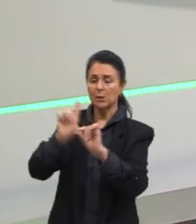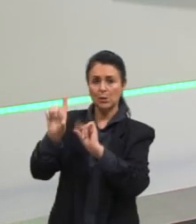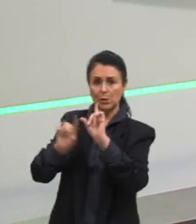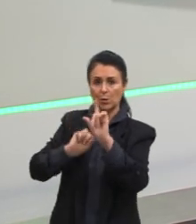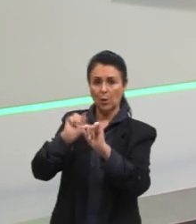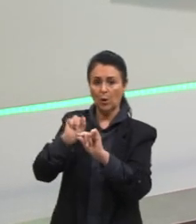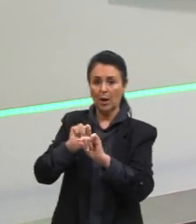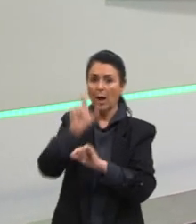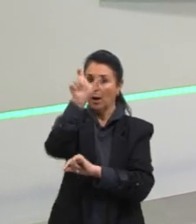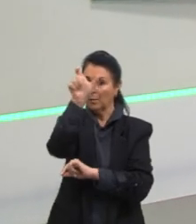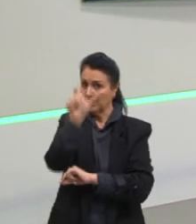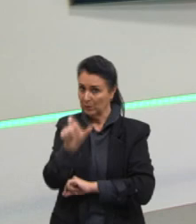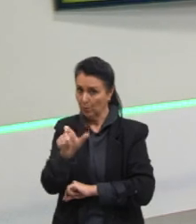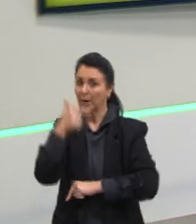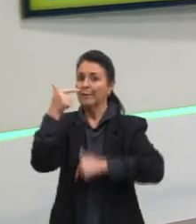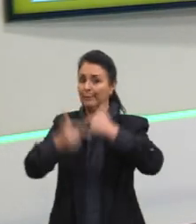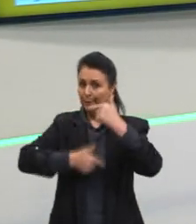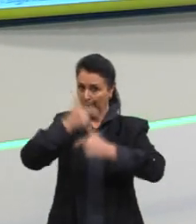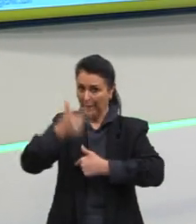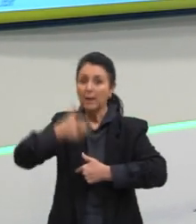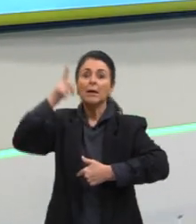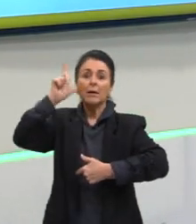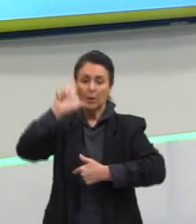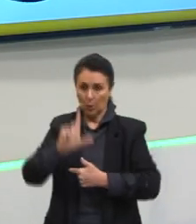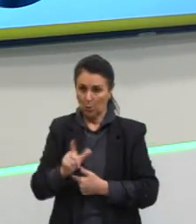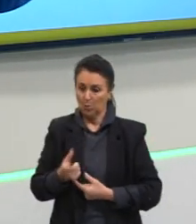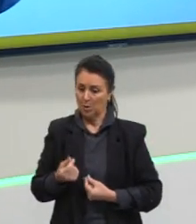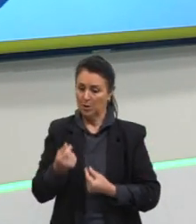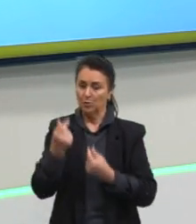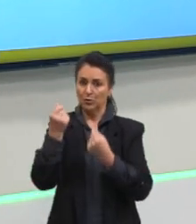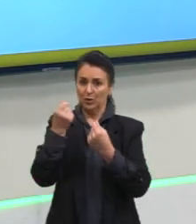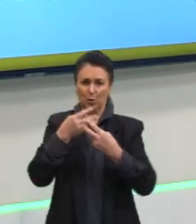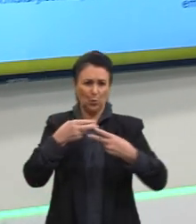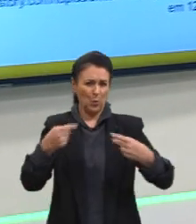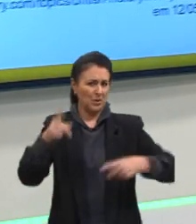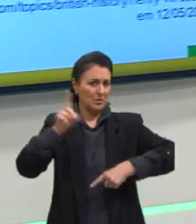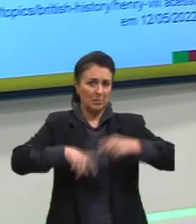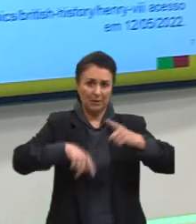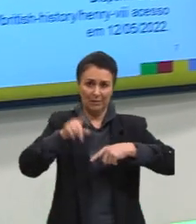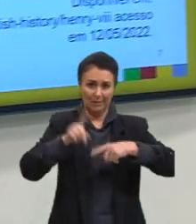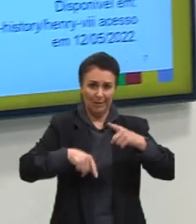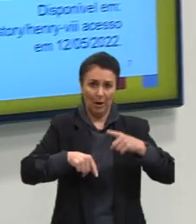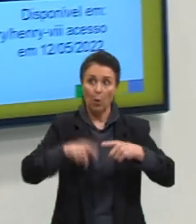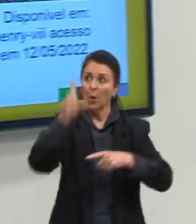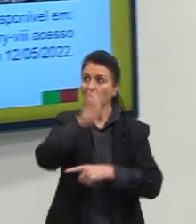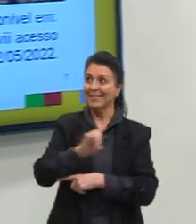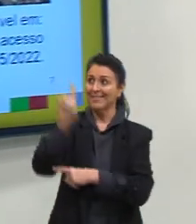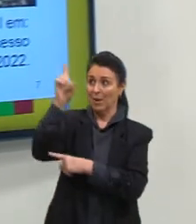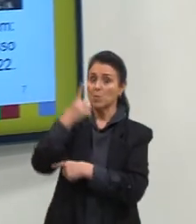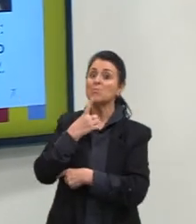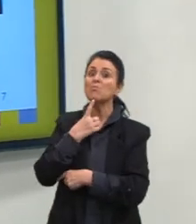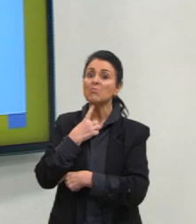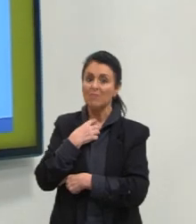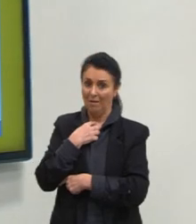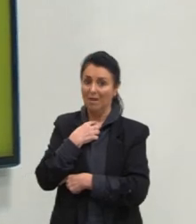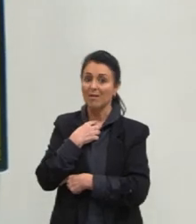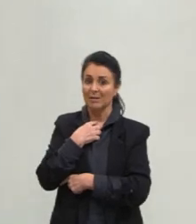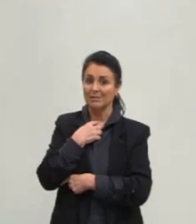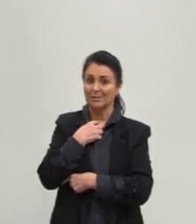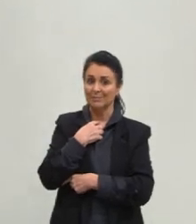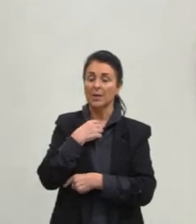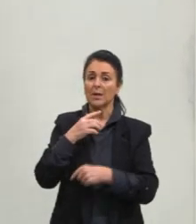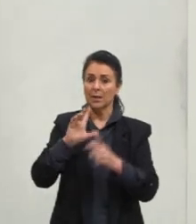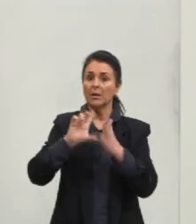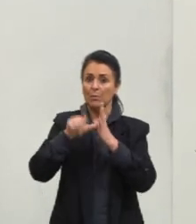É Deus que escolhe quem vai ser salvo e vai ser condenado. E aqueles que vão ser salvos, eles geralmente têm uma questão deles